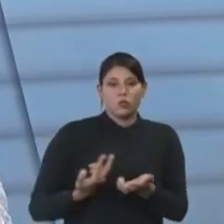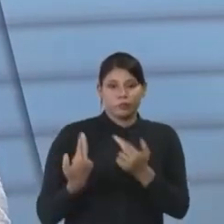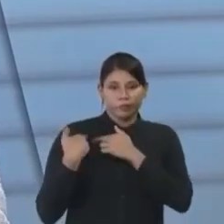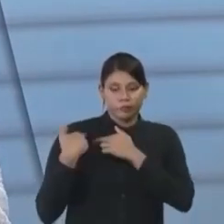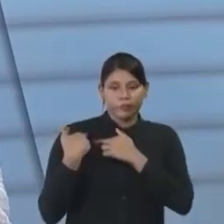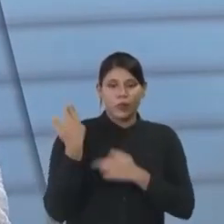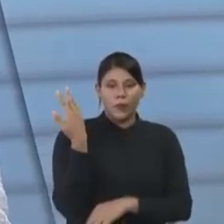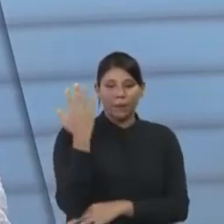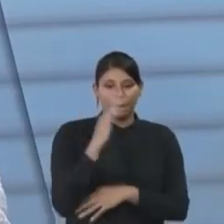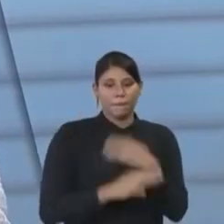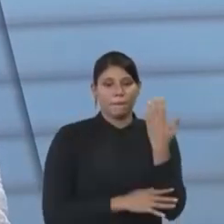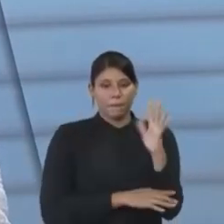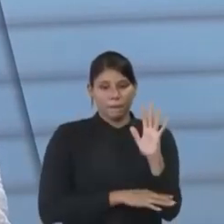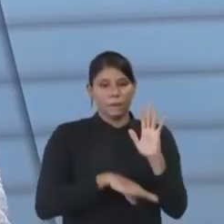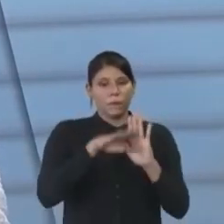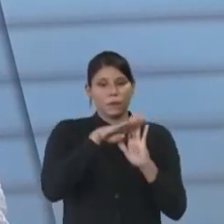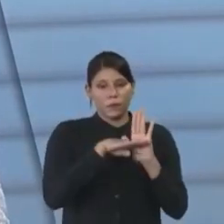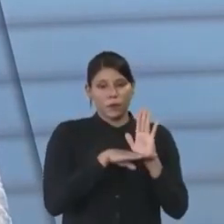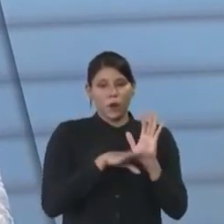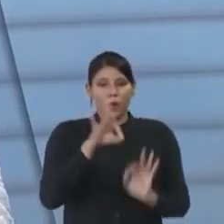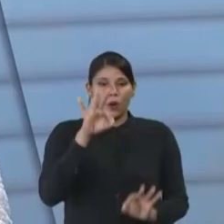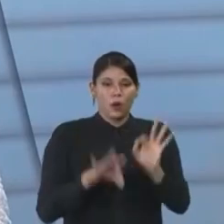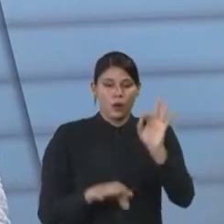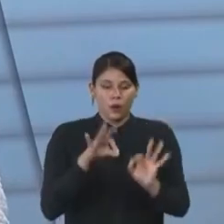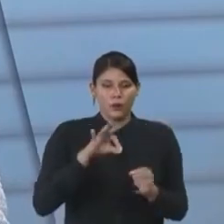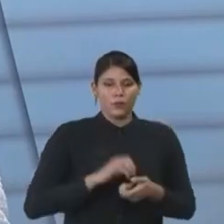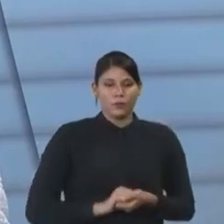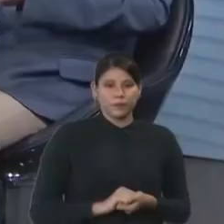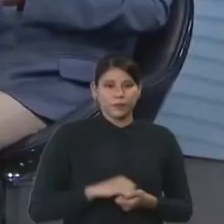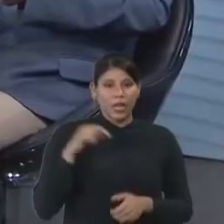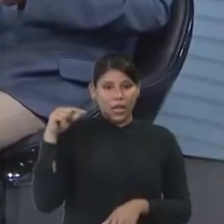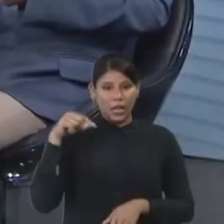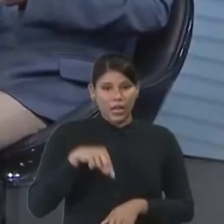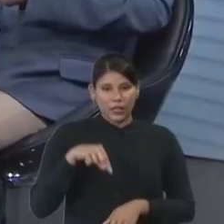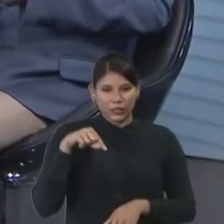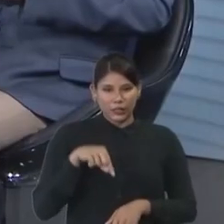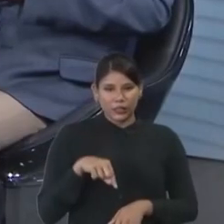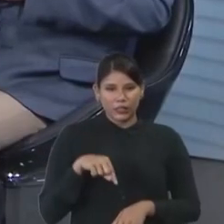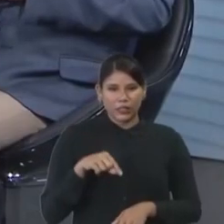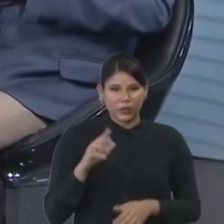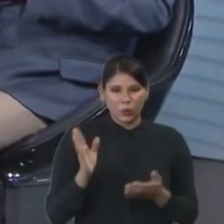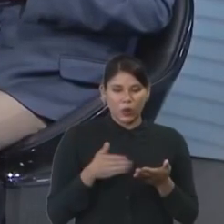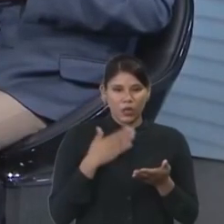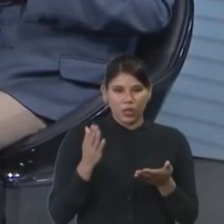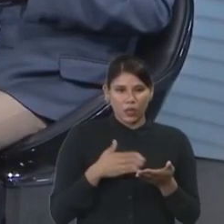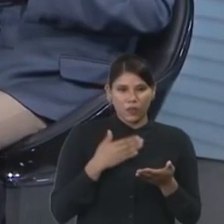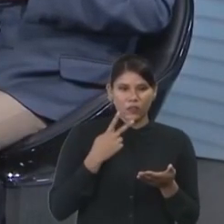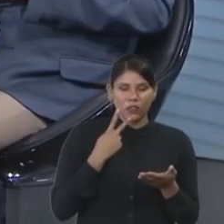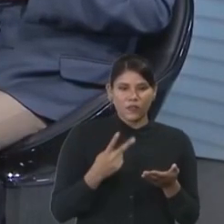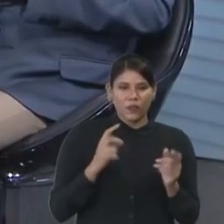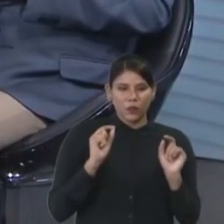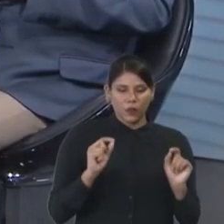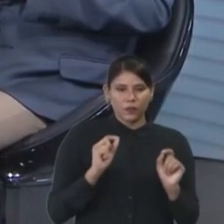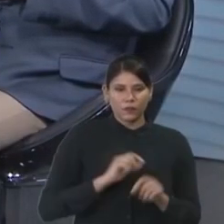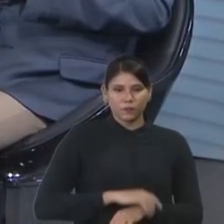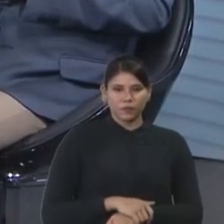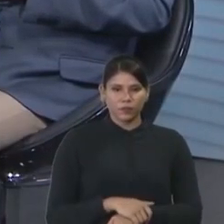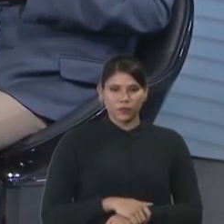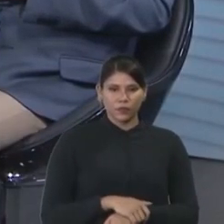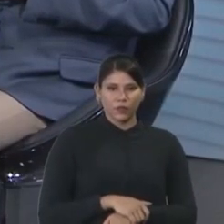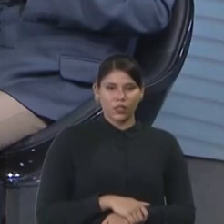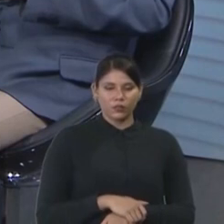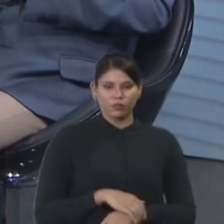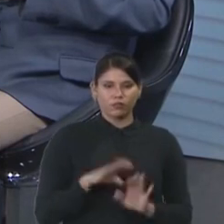ambientalista. Aqui na página 232 do seu livro, na sua tese, a senhora diz o seguinte, os